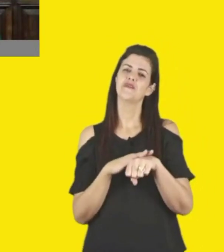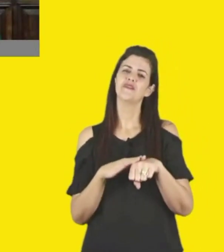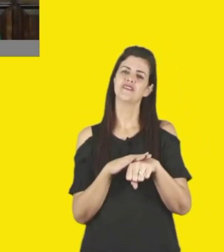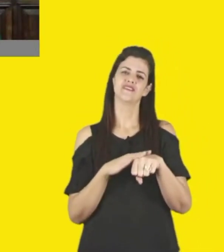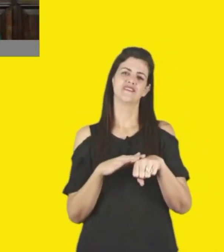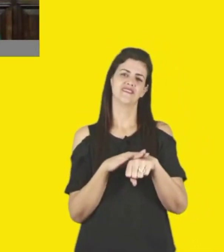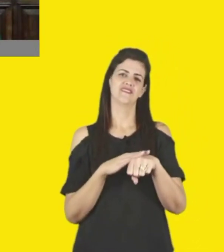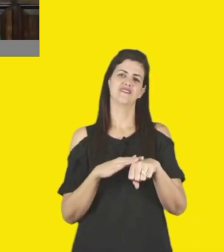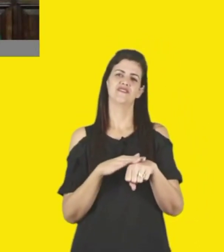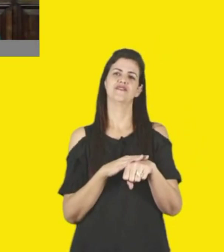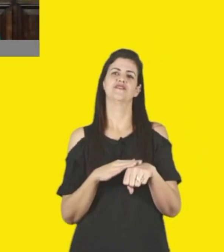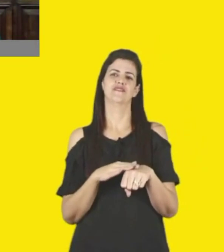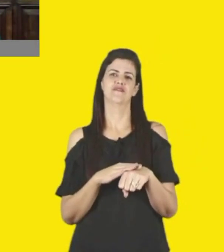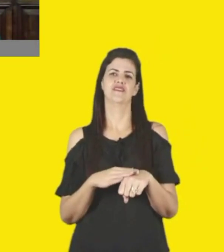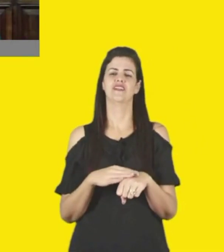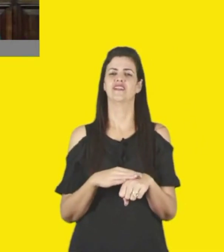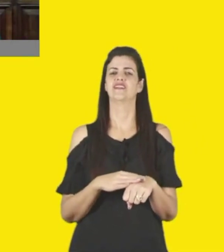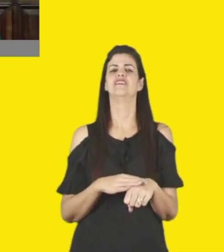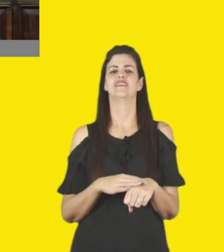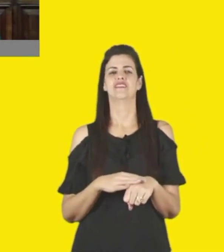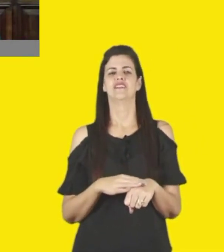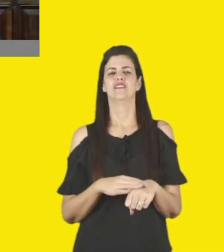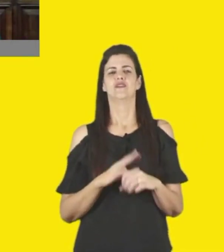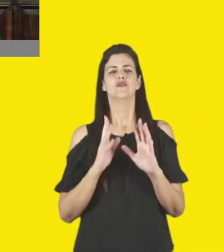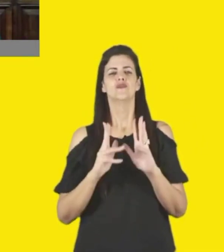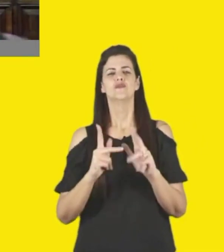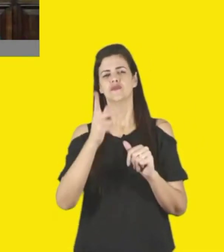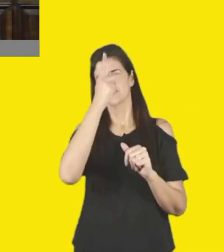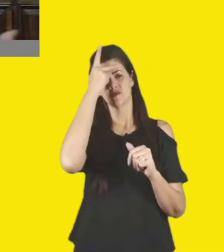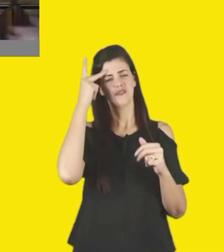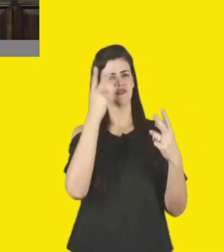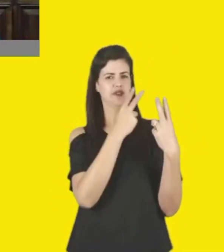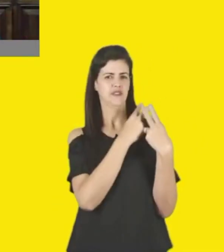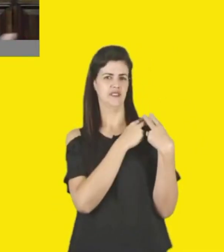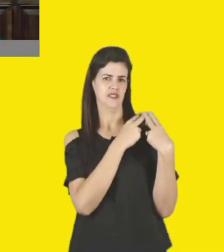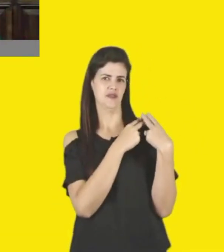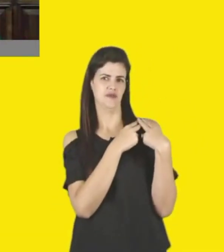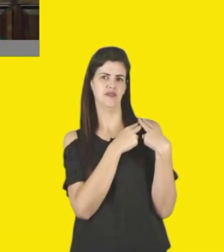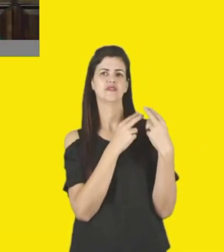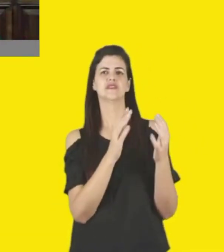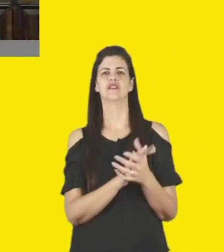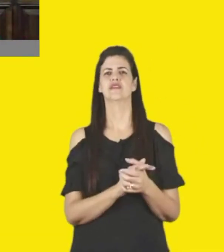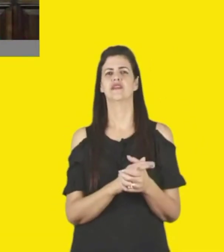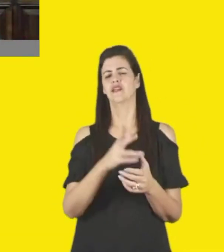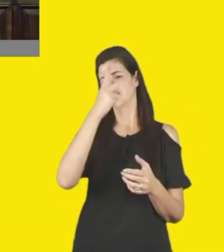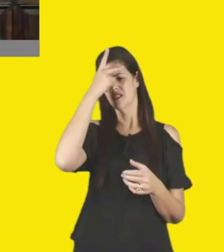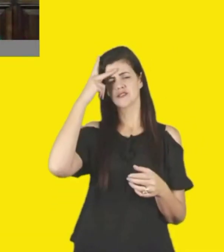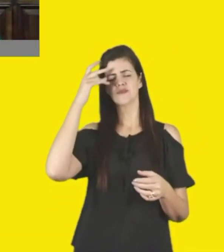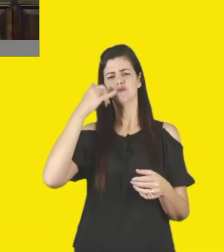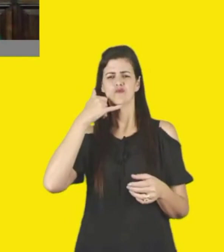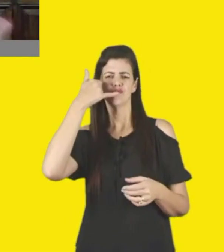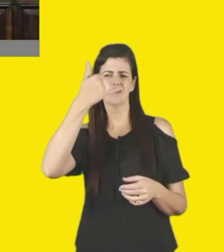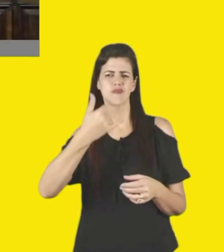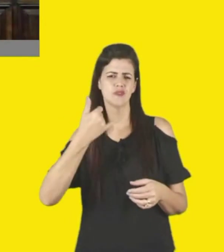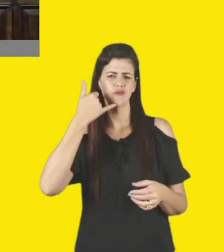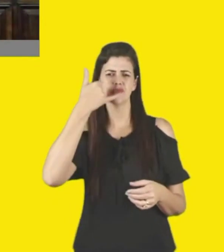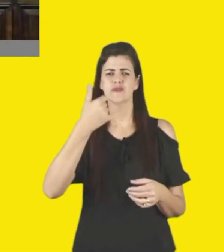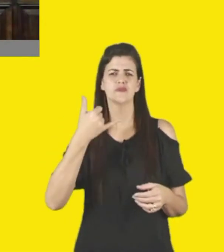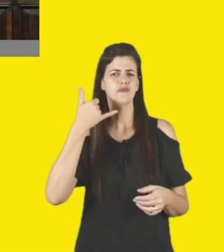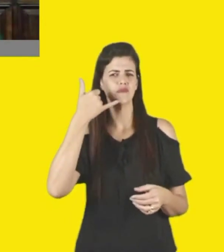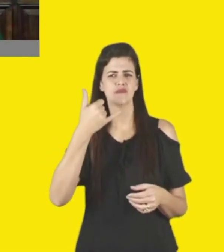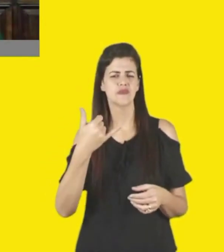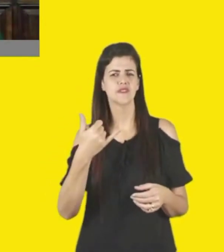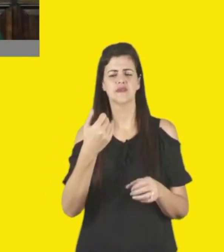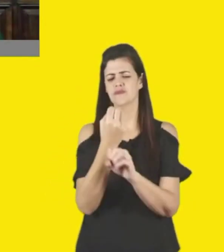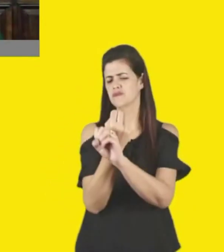incansável ainda, brinco que com eles, que se eles ligarem dez vezes, dez vezes a gente vai atender, e não tem problema, gente, eu ligo dez vezes